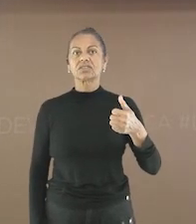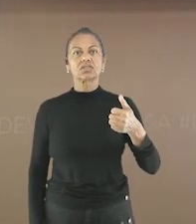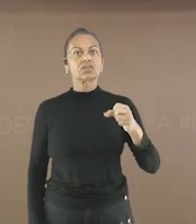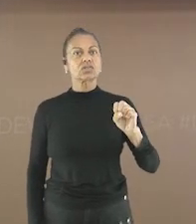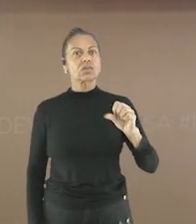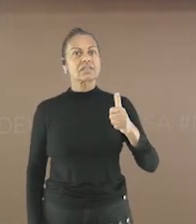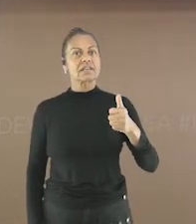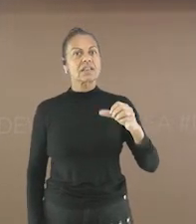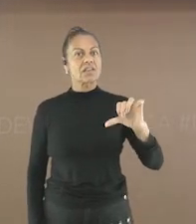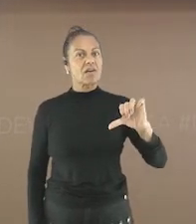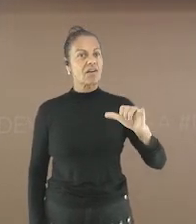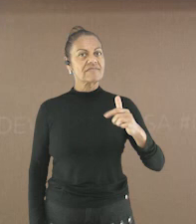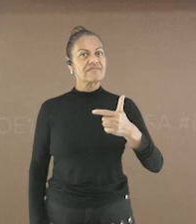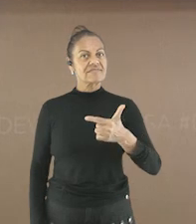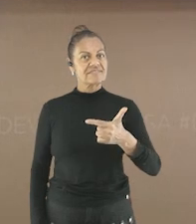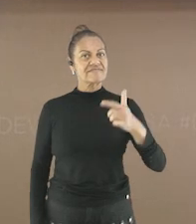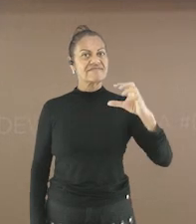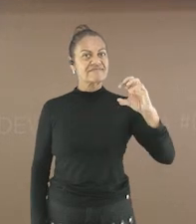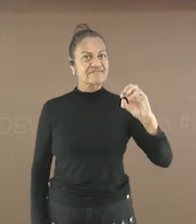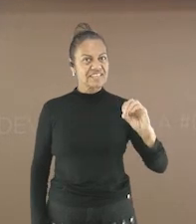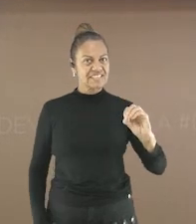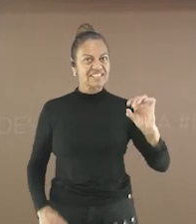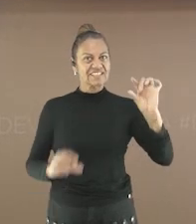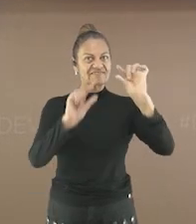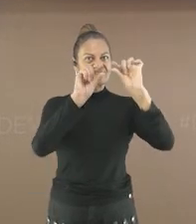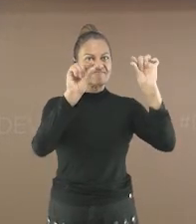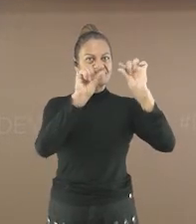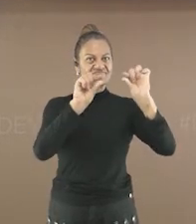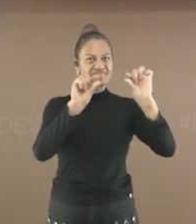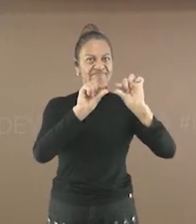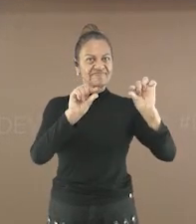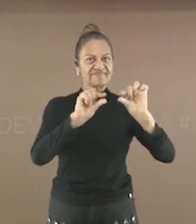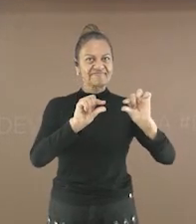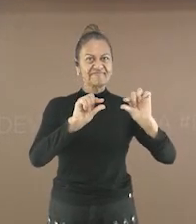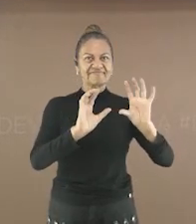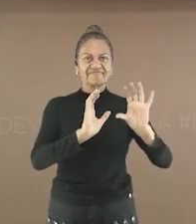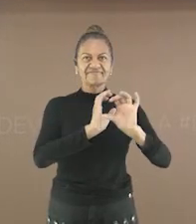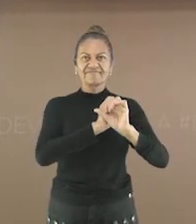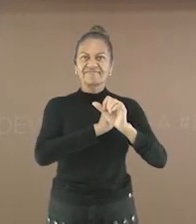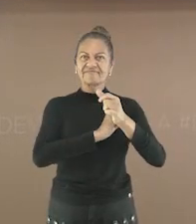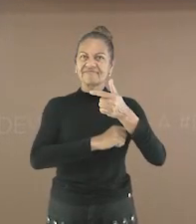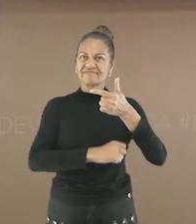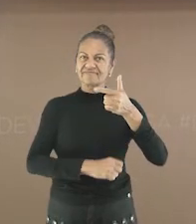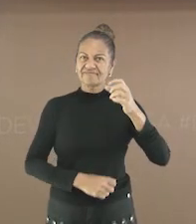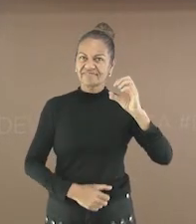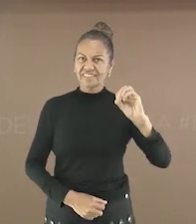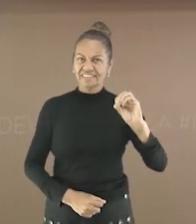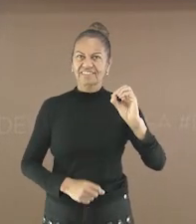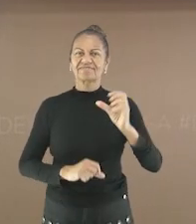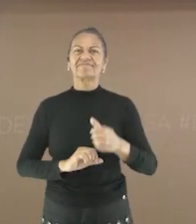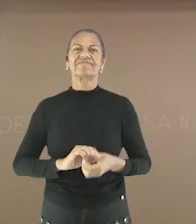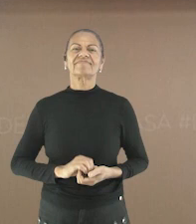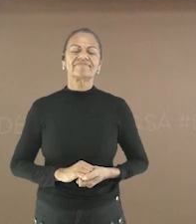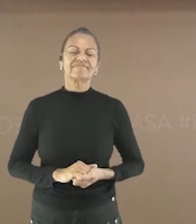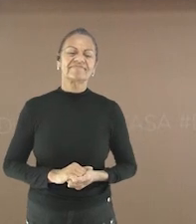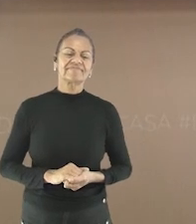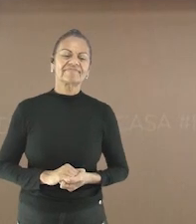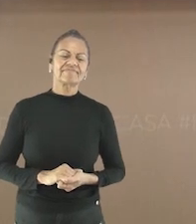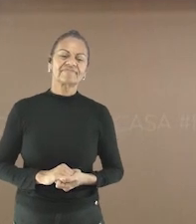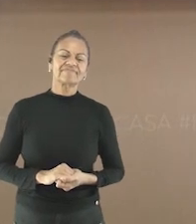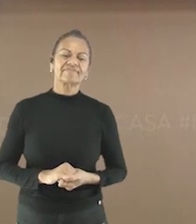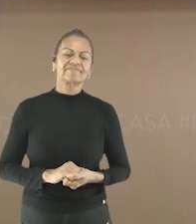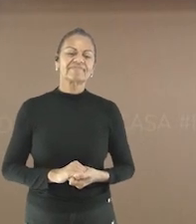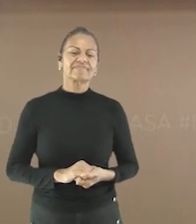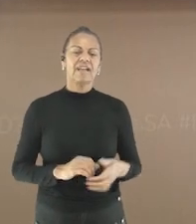dezenove Vinte Vinte versos Lembrando que cada verso é cada linha do poema Combinado? Agora